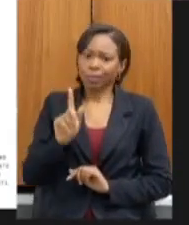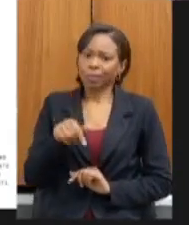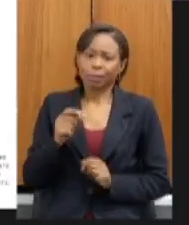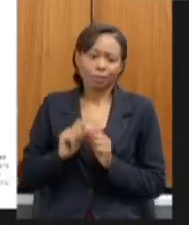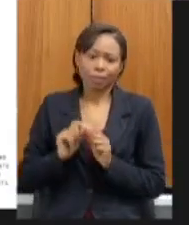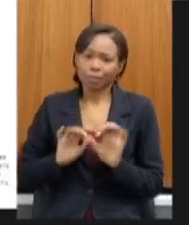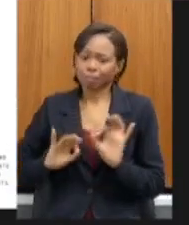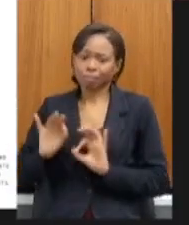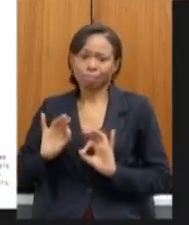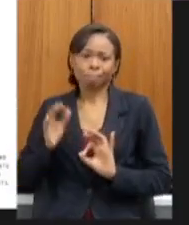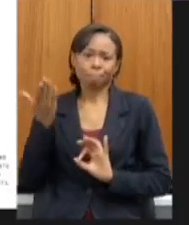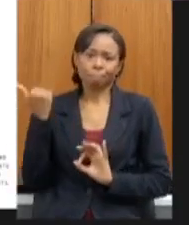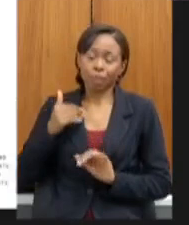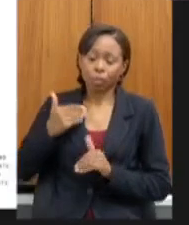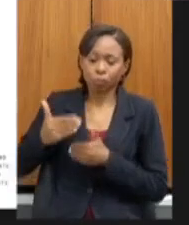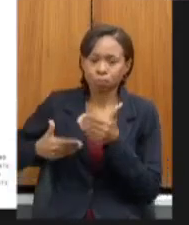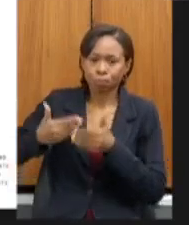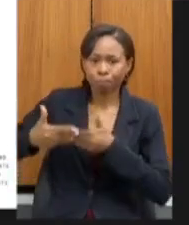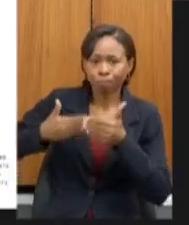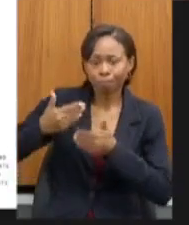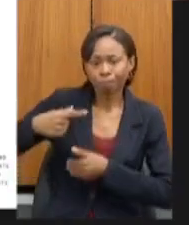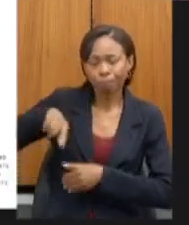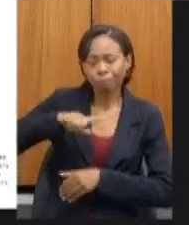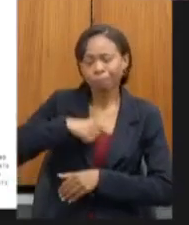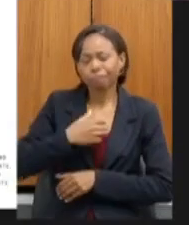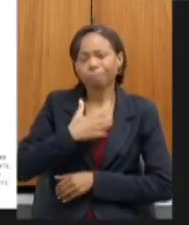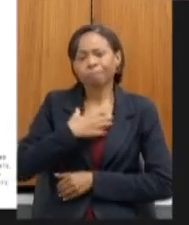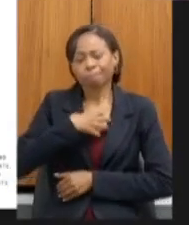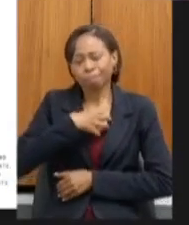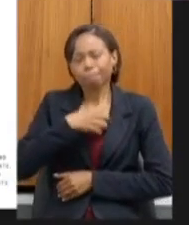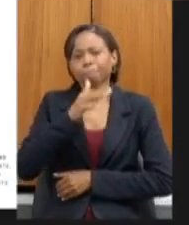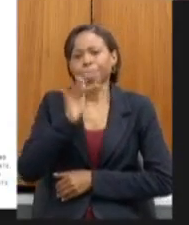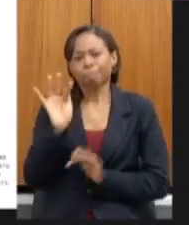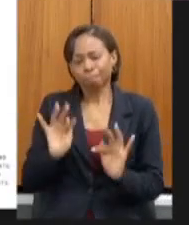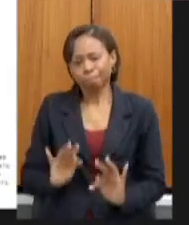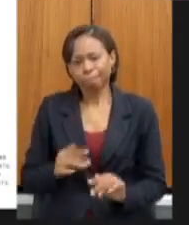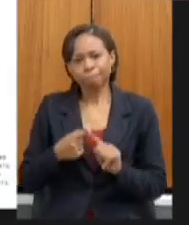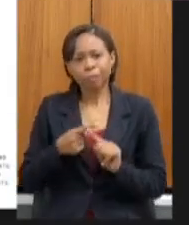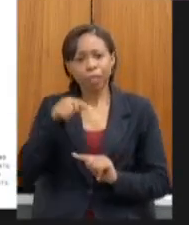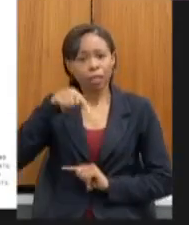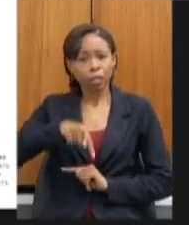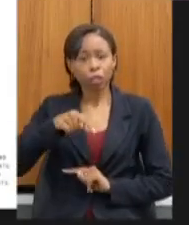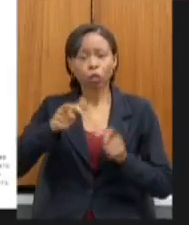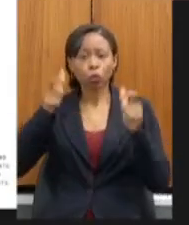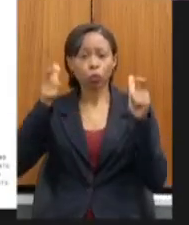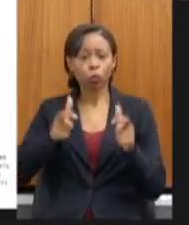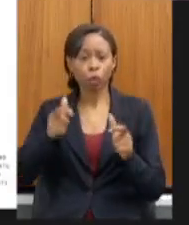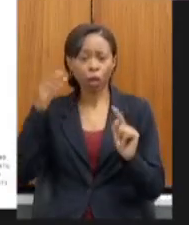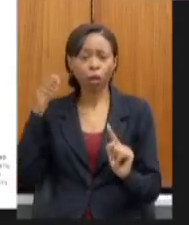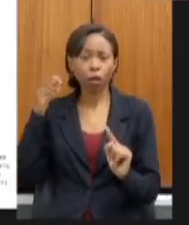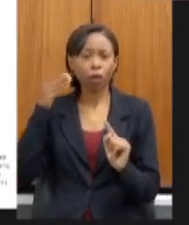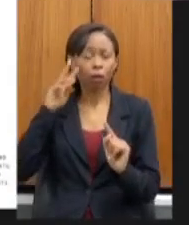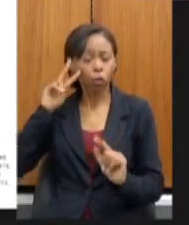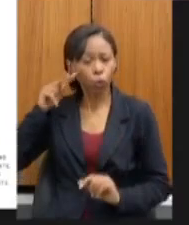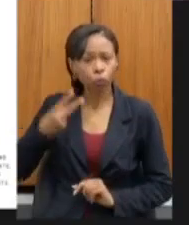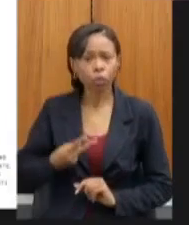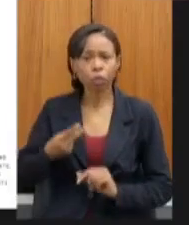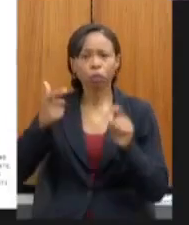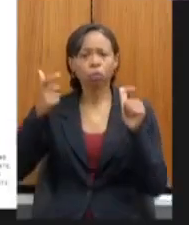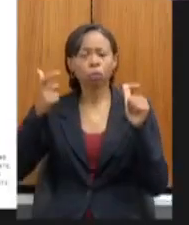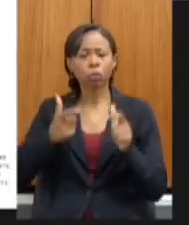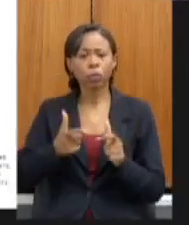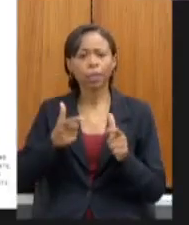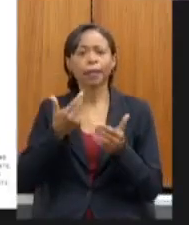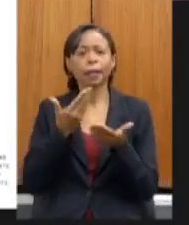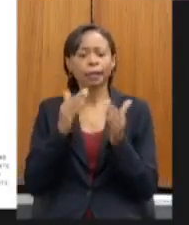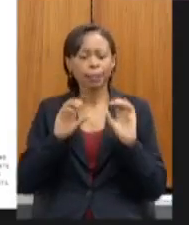trabalhado e a gente fica muito feliz também de ser reconhecido como uma rede estadual que vem tomando liderança junto com